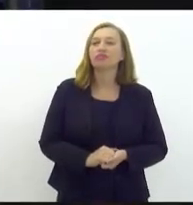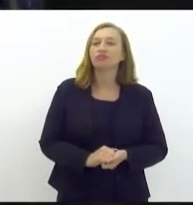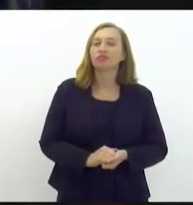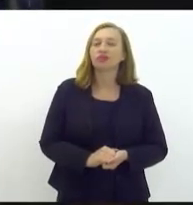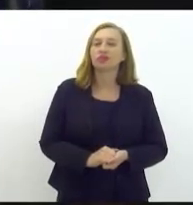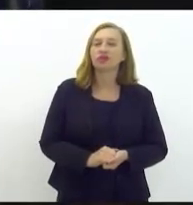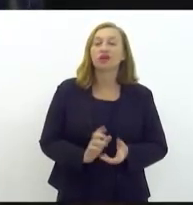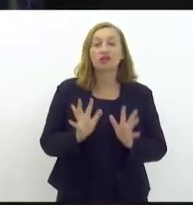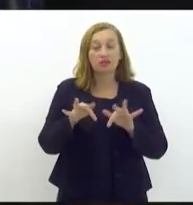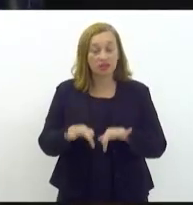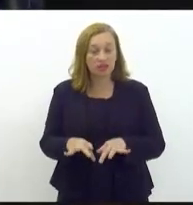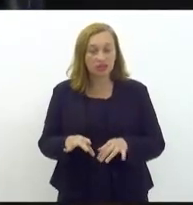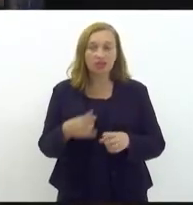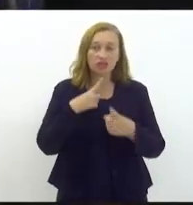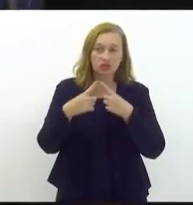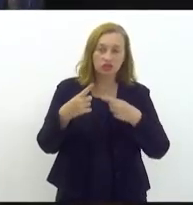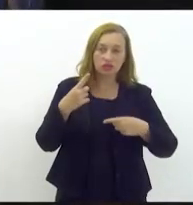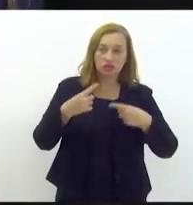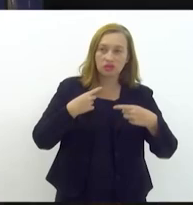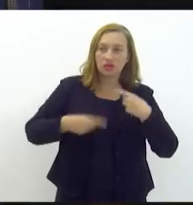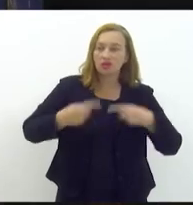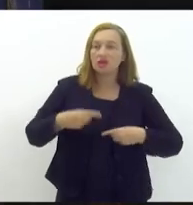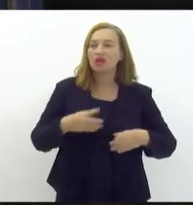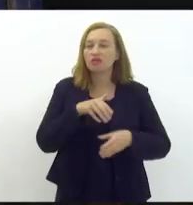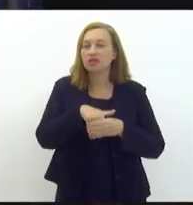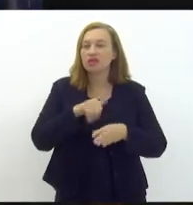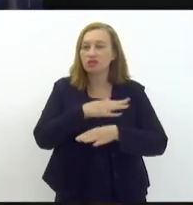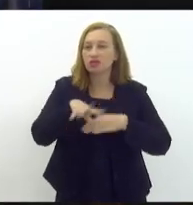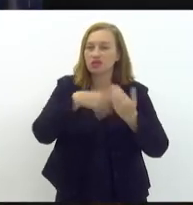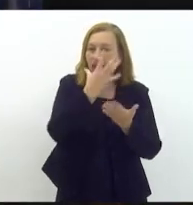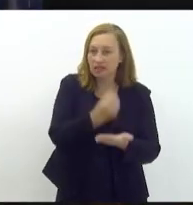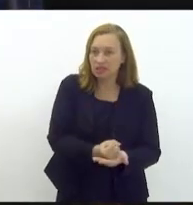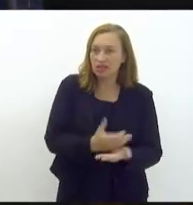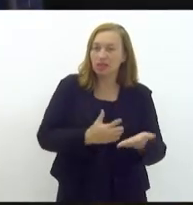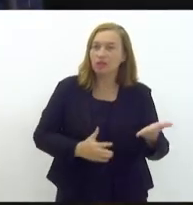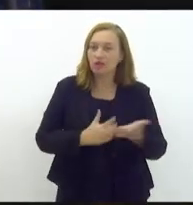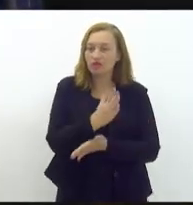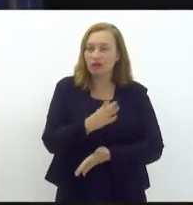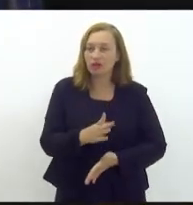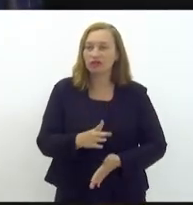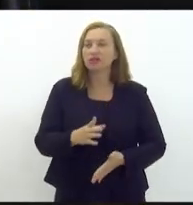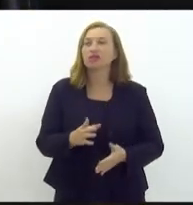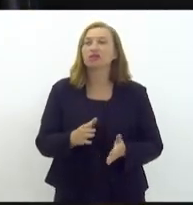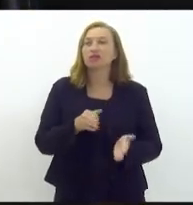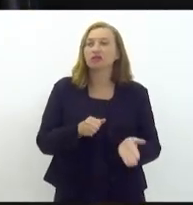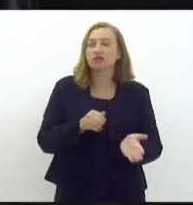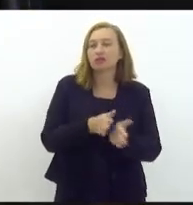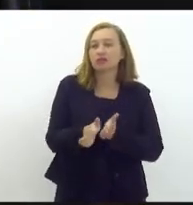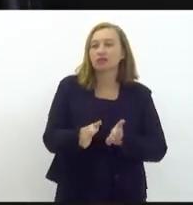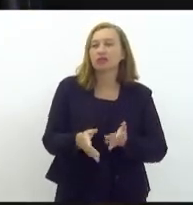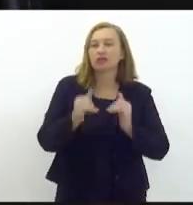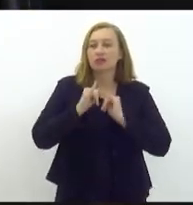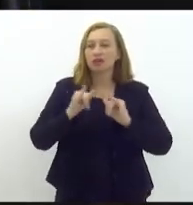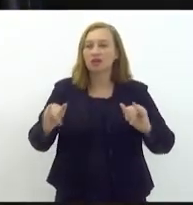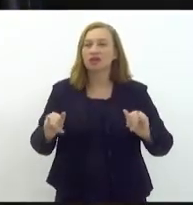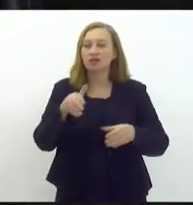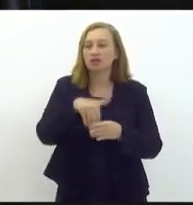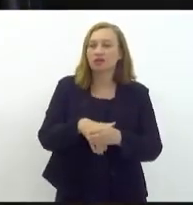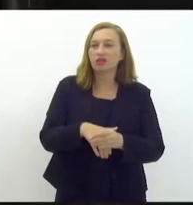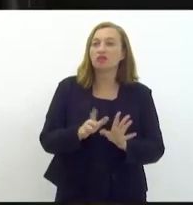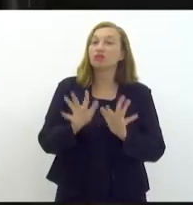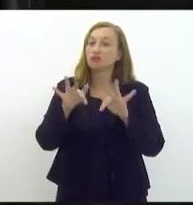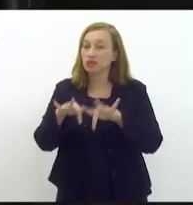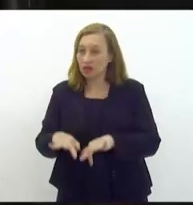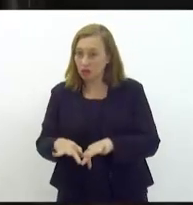em cerrada a discussão, em votação, os senhores que aprovam, permaneçam como estão. Aprovado. Vai a promulgação. para a declaração de voto, ao